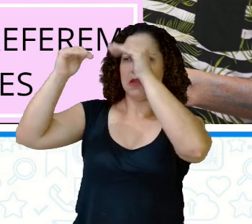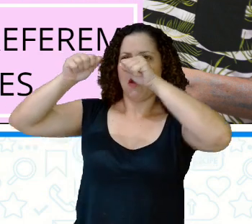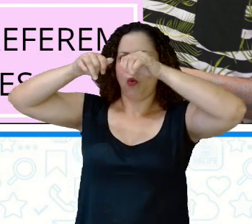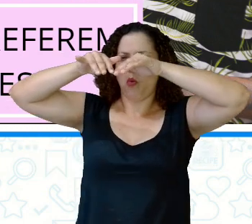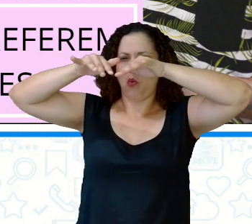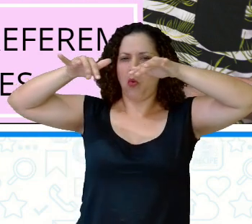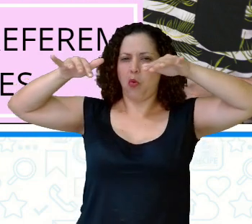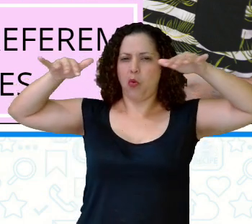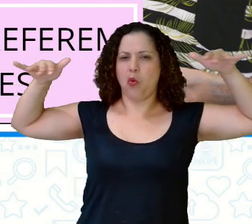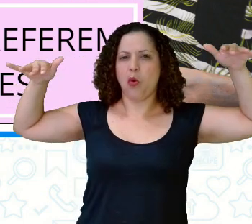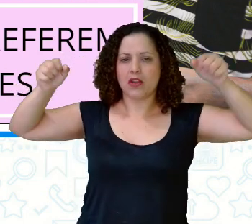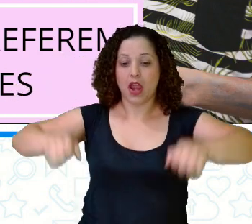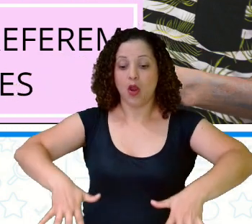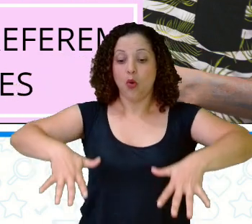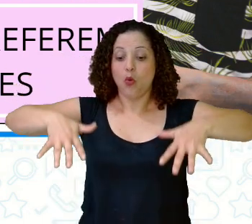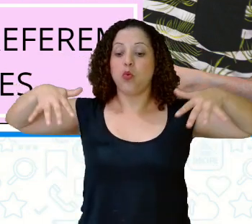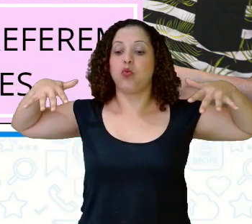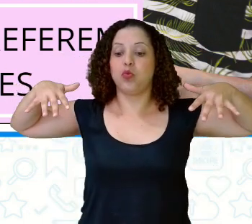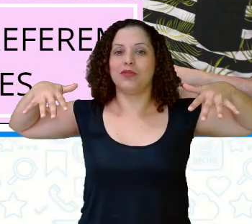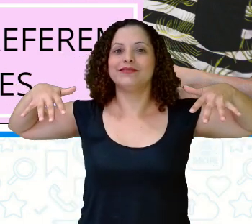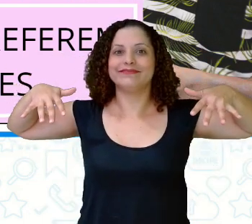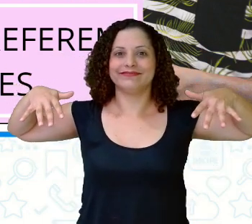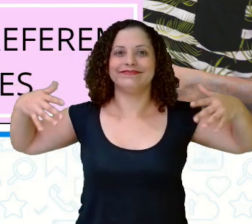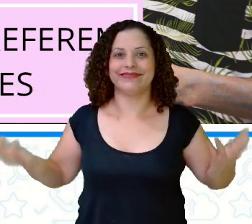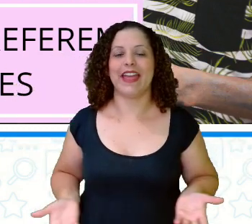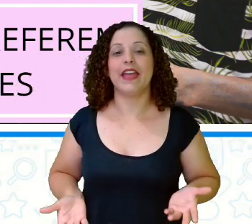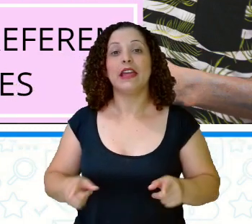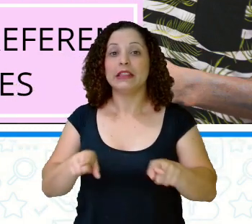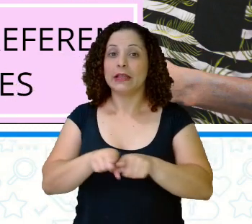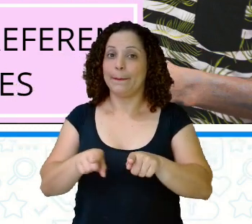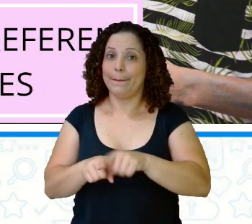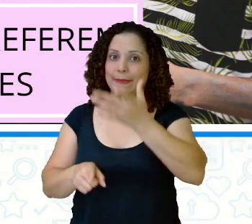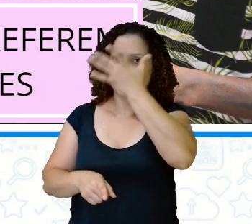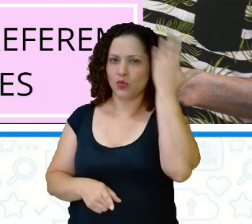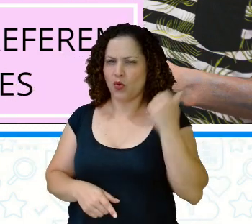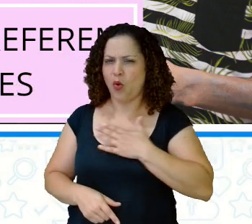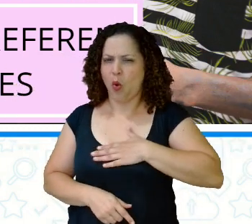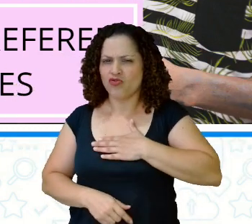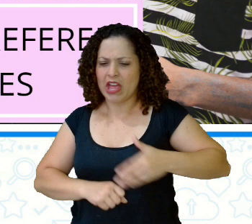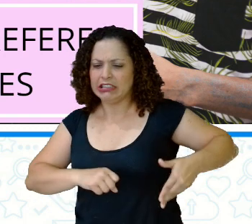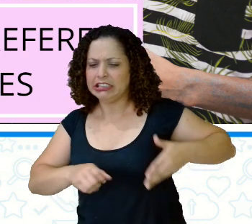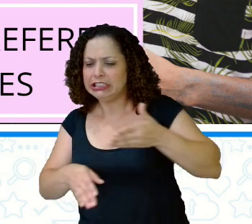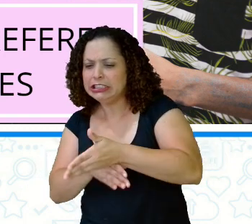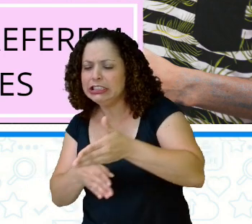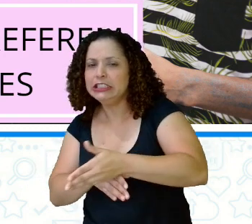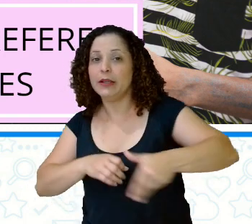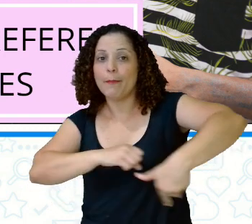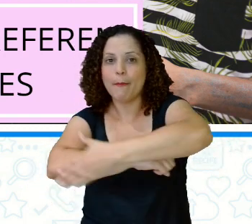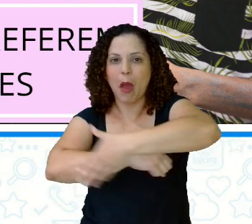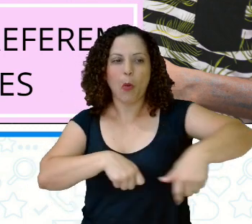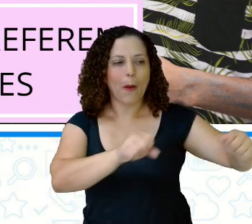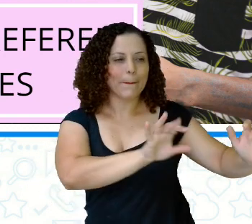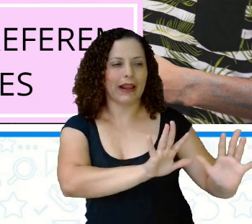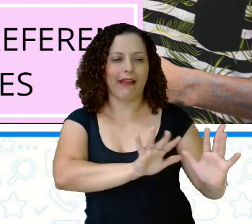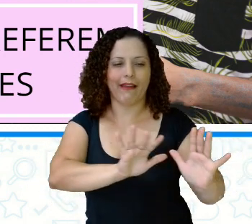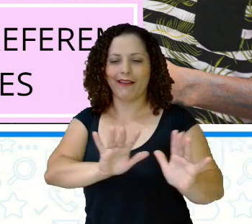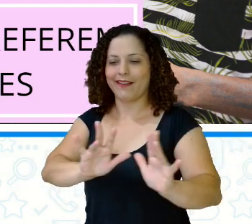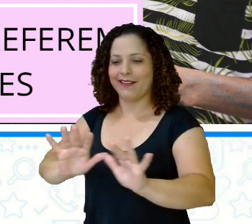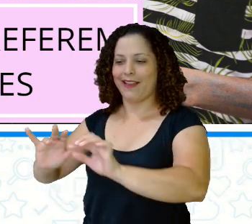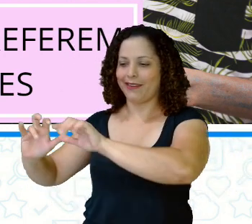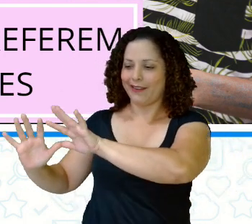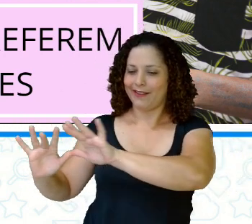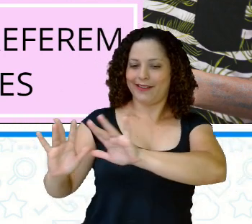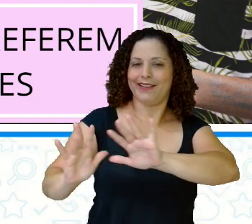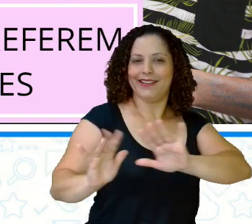pipoca Tem gente que... Mas tem gente que vai participar nos camarotes, né? Pagam lá e vão aí curtir